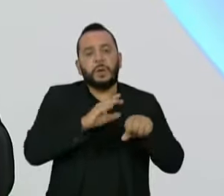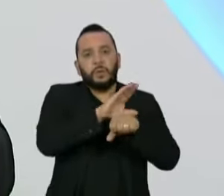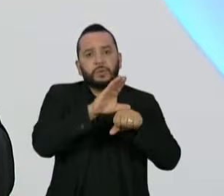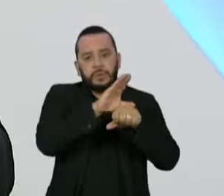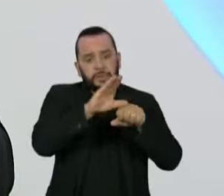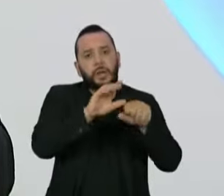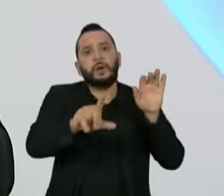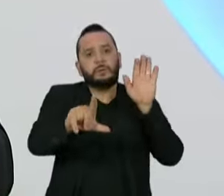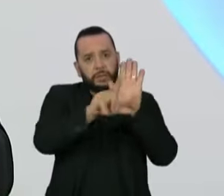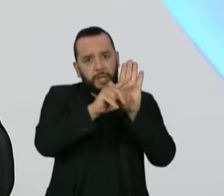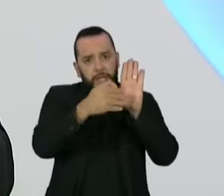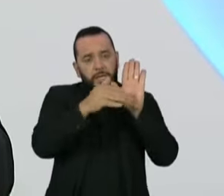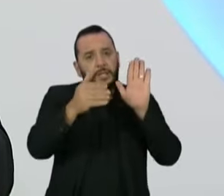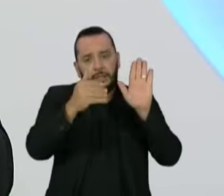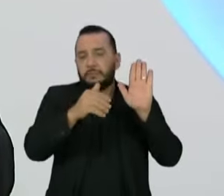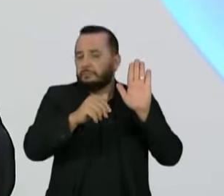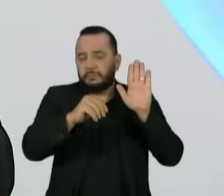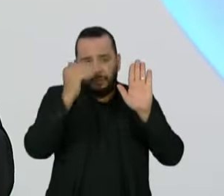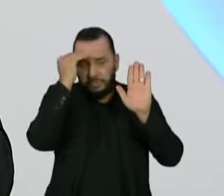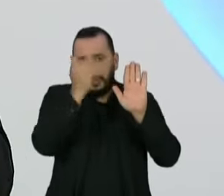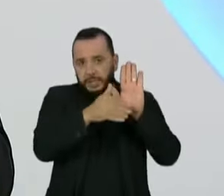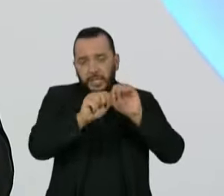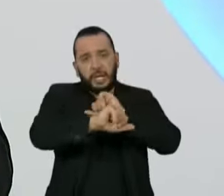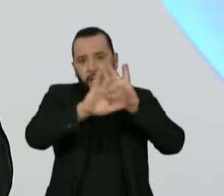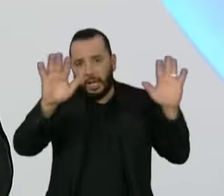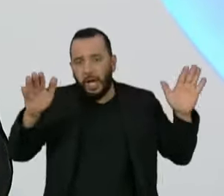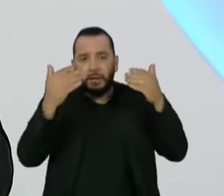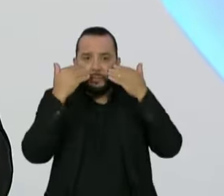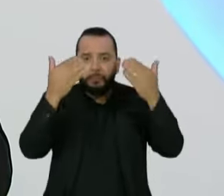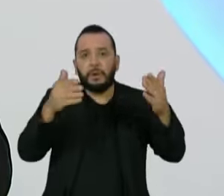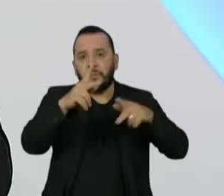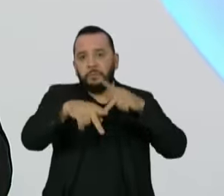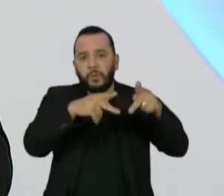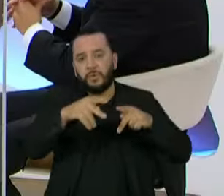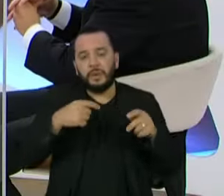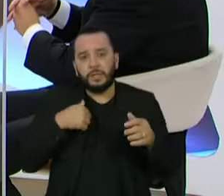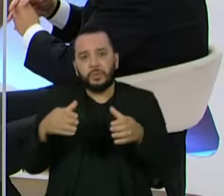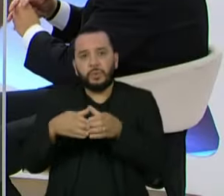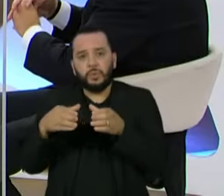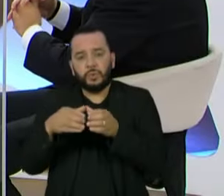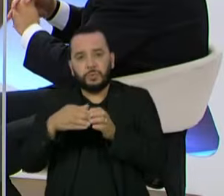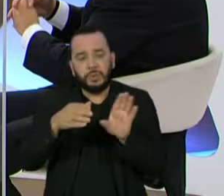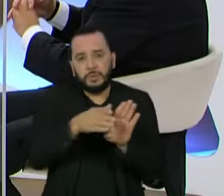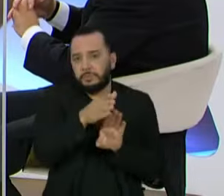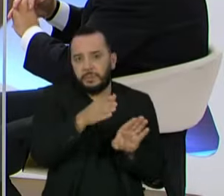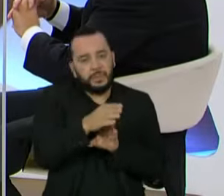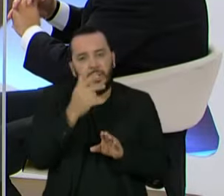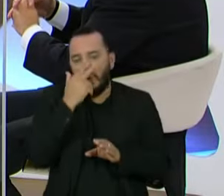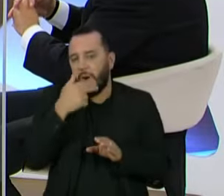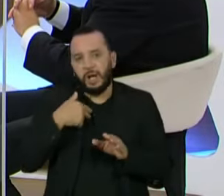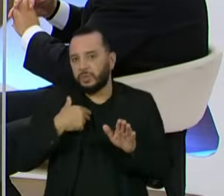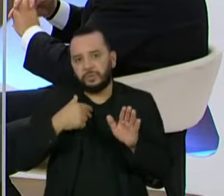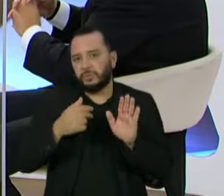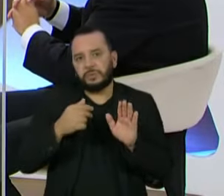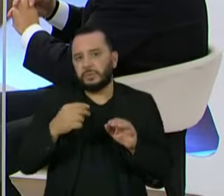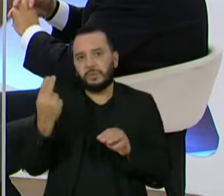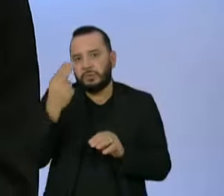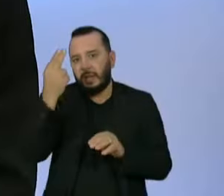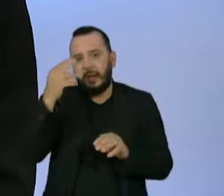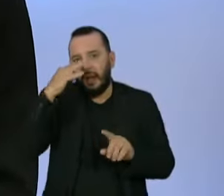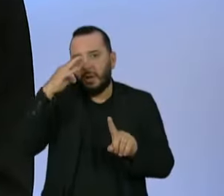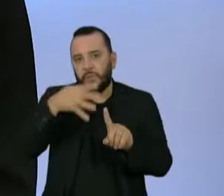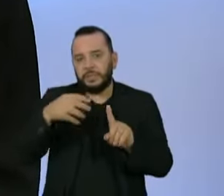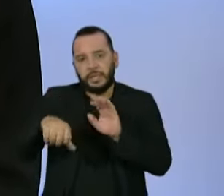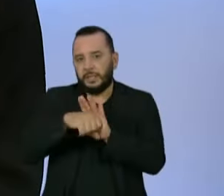que é a regra da transparência, da publicidade. Mas eu não consigo, nesse momento, fazer uma imputação criminal para essas figuras. Wesley, depois Júlia.